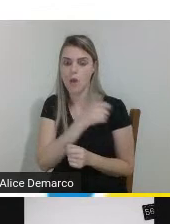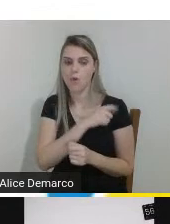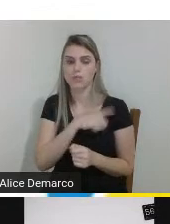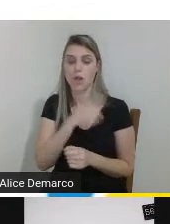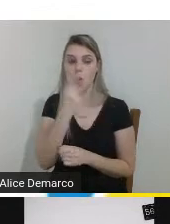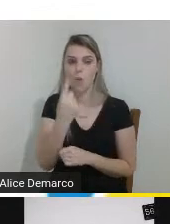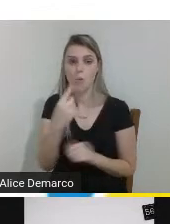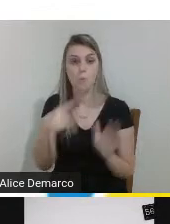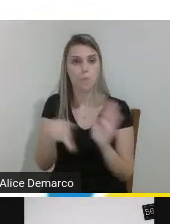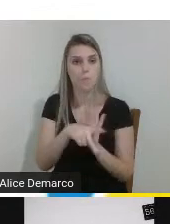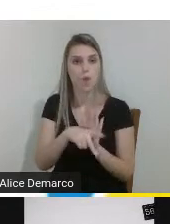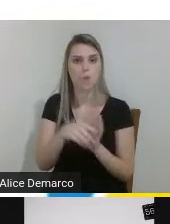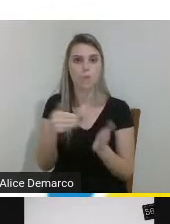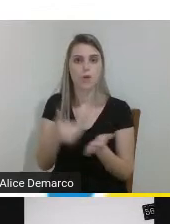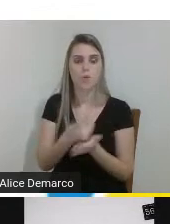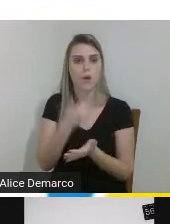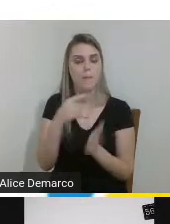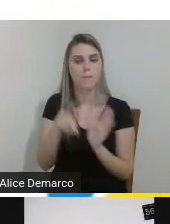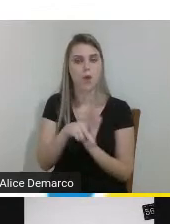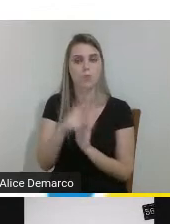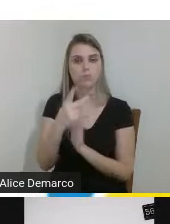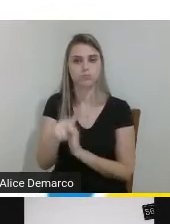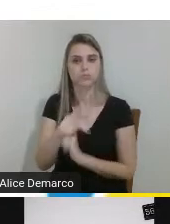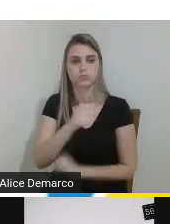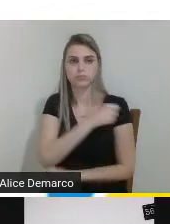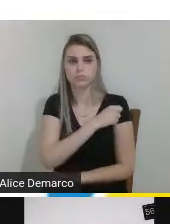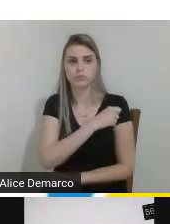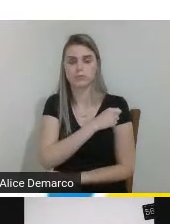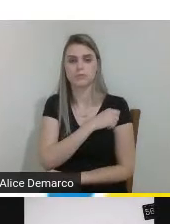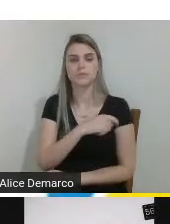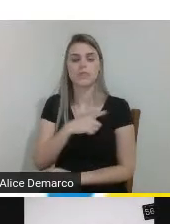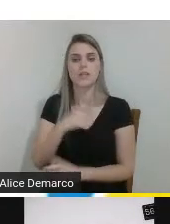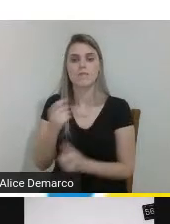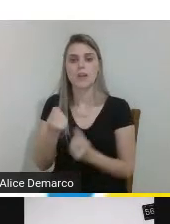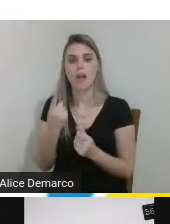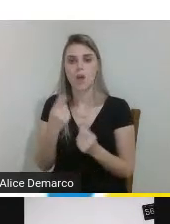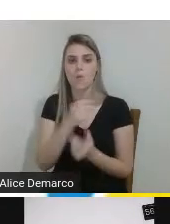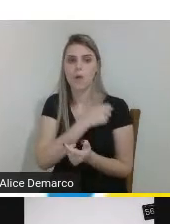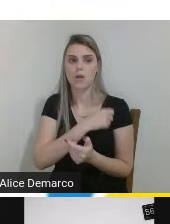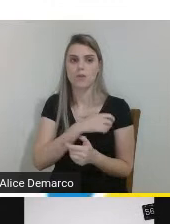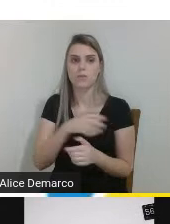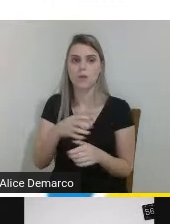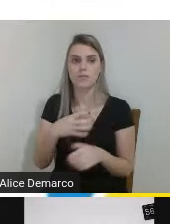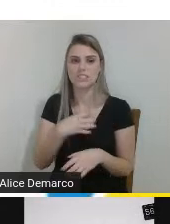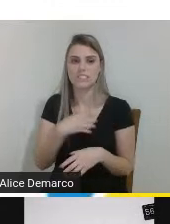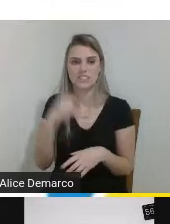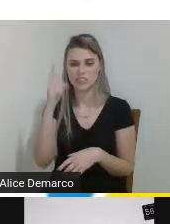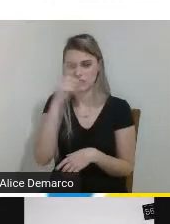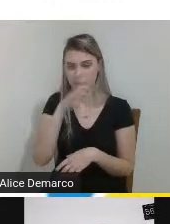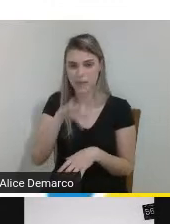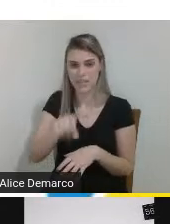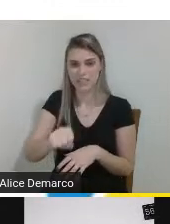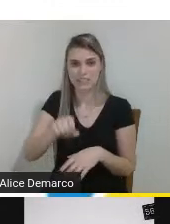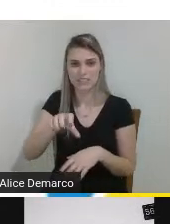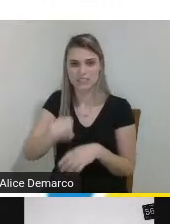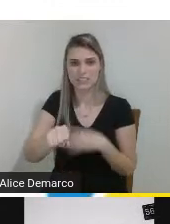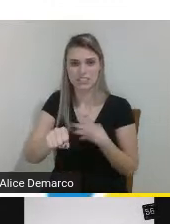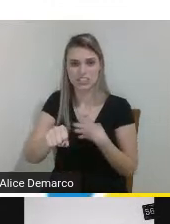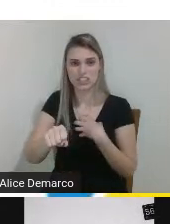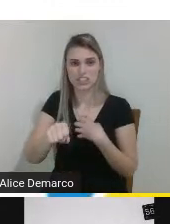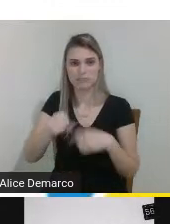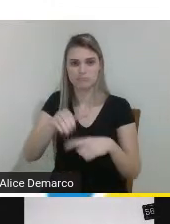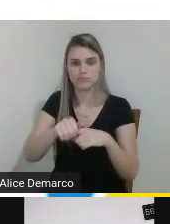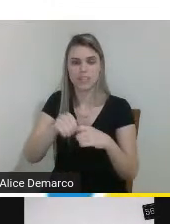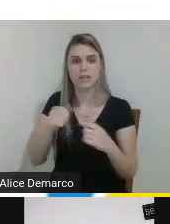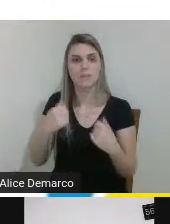colher específica para ele então tiveram alunos com dificuldade para sentir a colher então nós tivemos que adicionar um peso